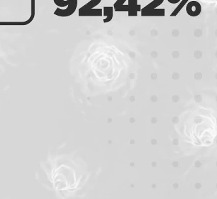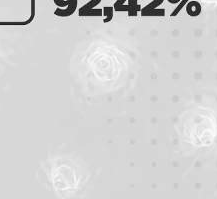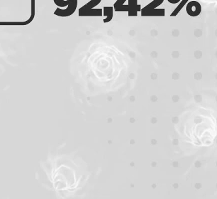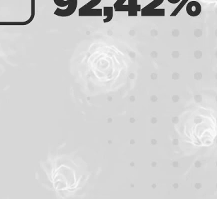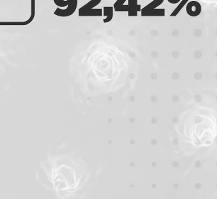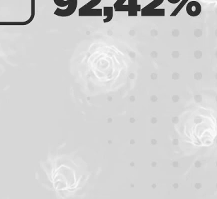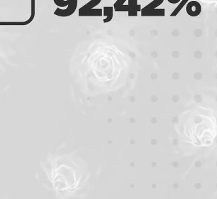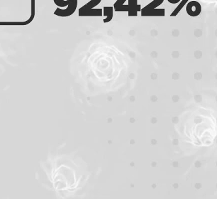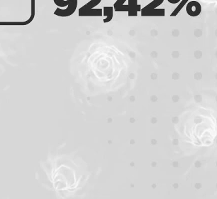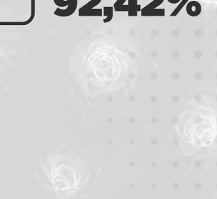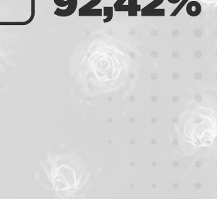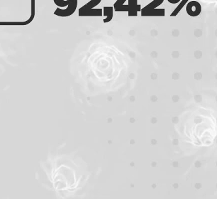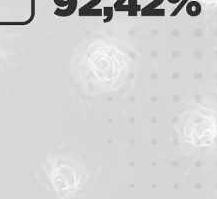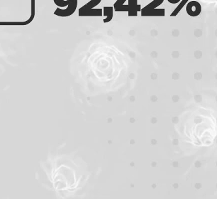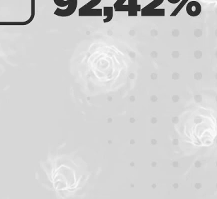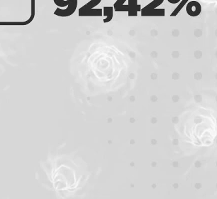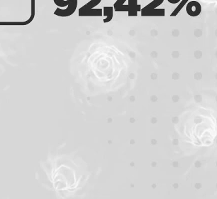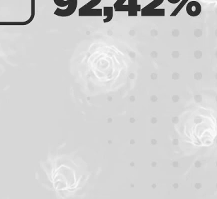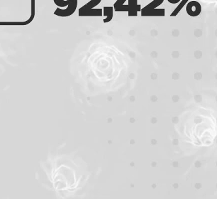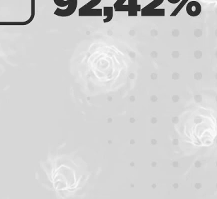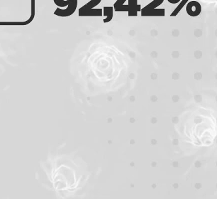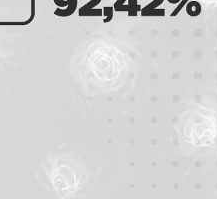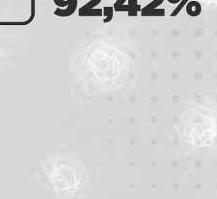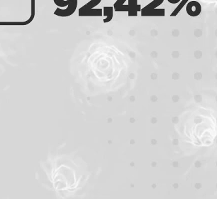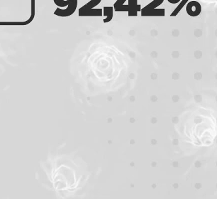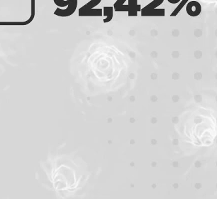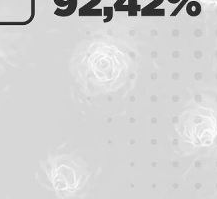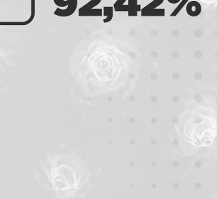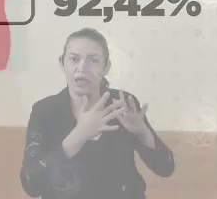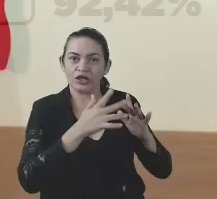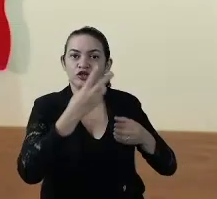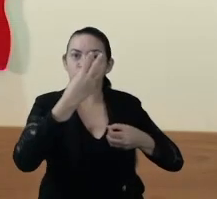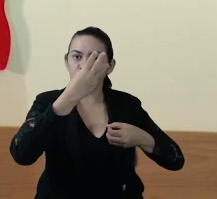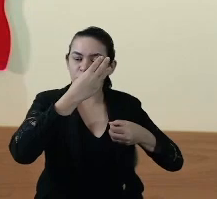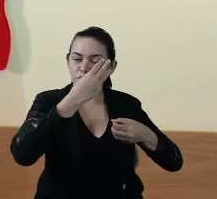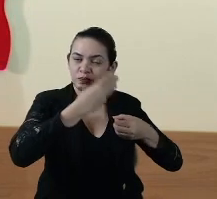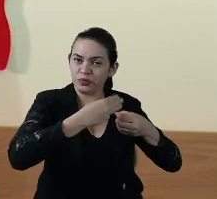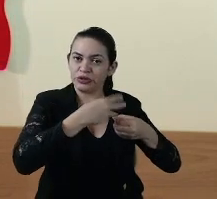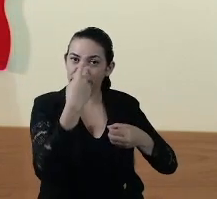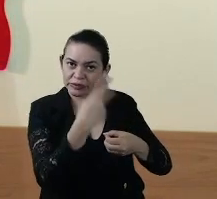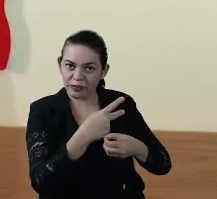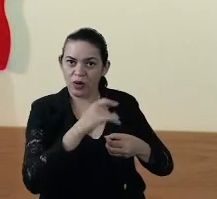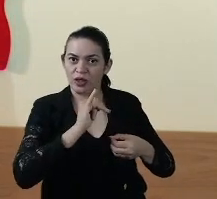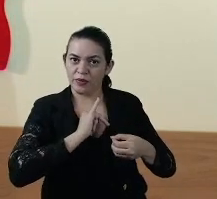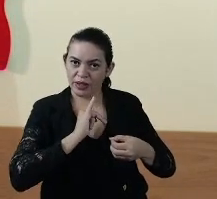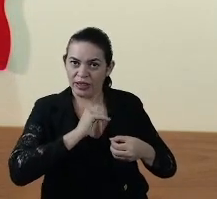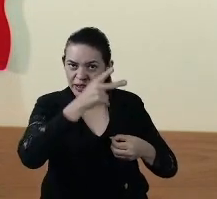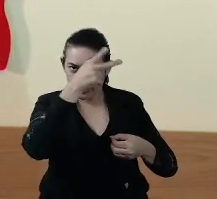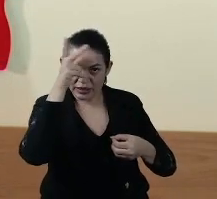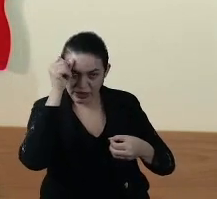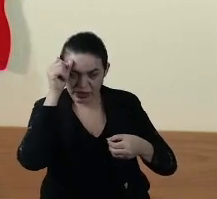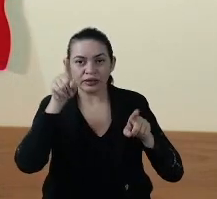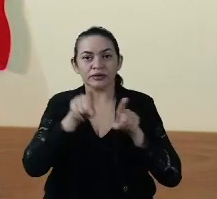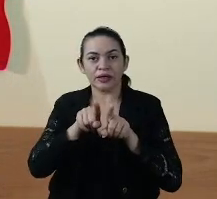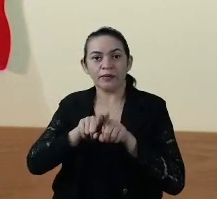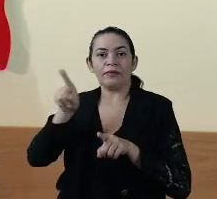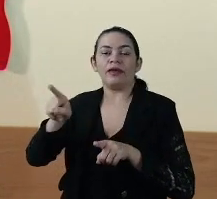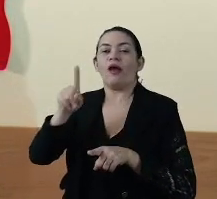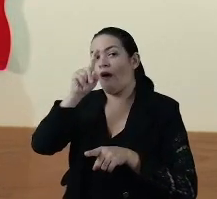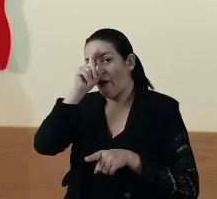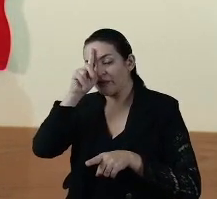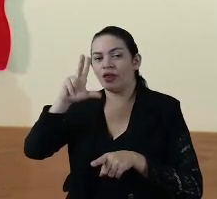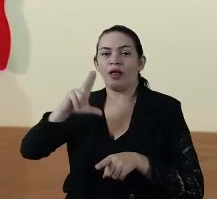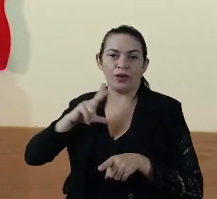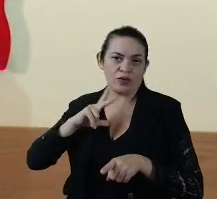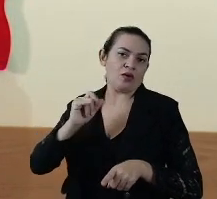na cidade de Imperatriz, há também a rede municipal, a rede privada de Imperatriz, também leitos clínicos, também